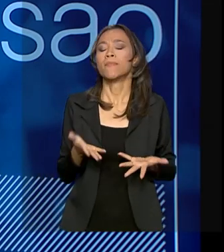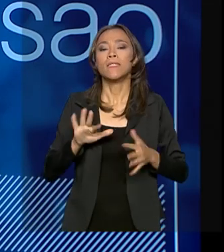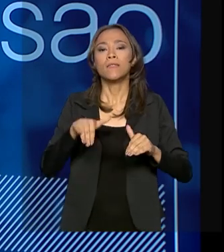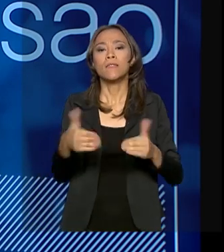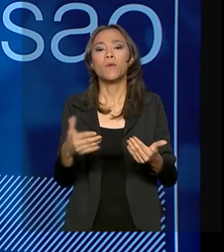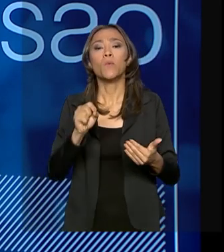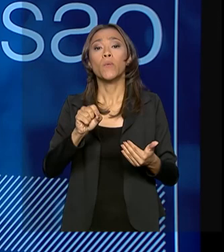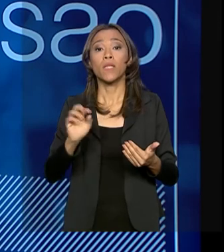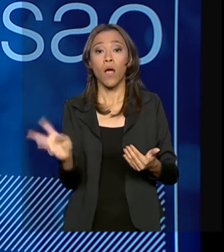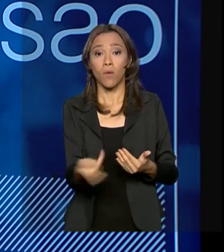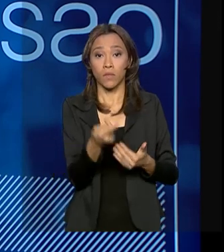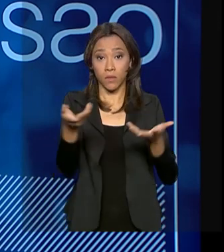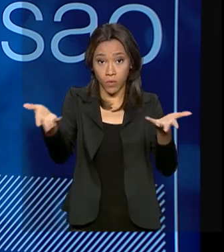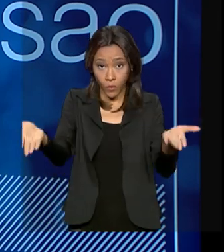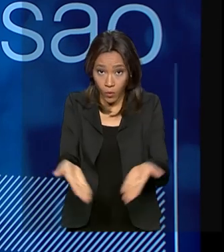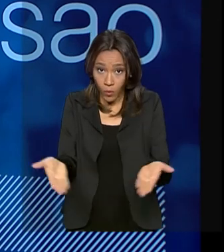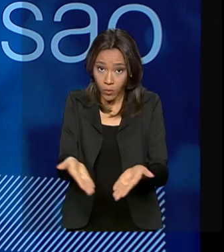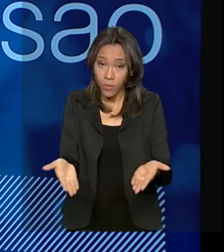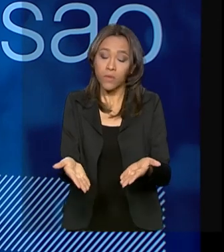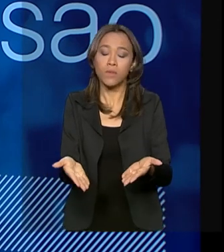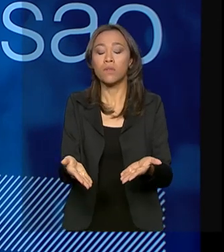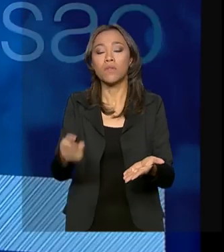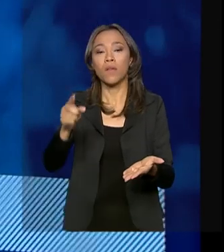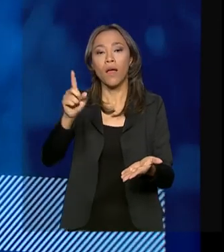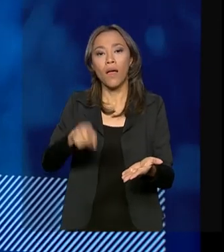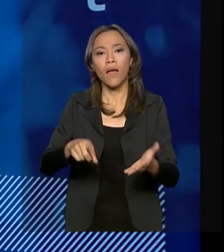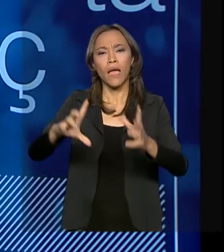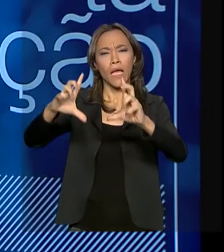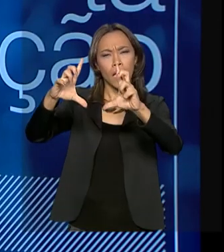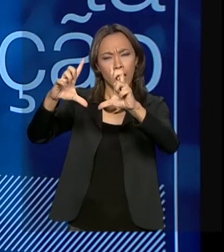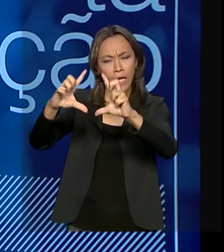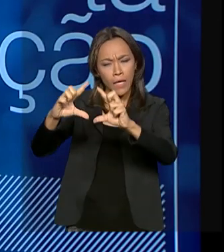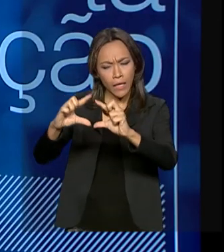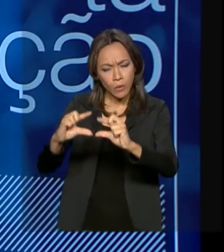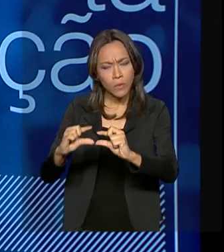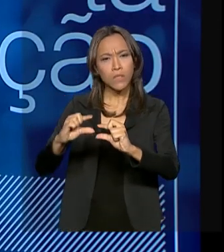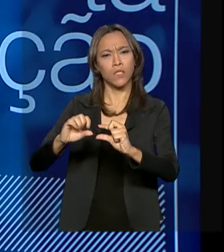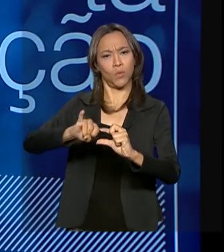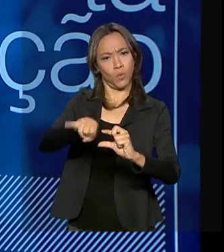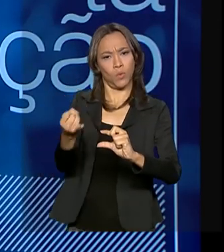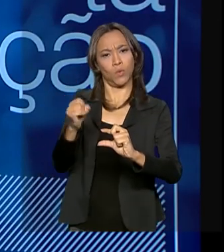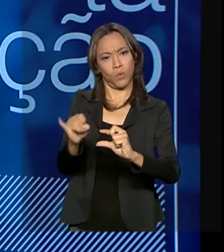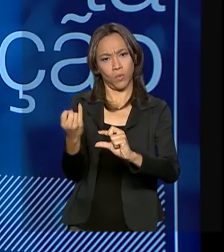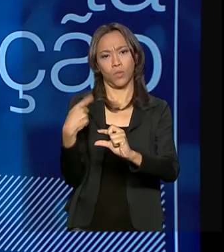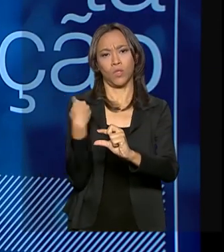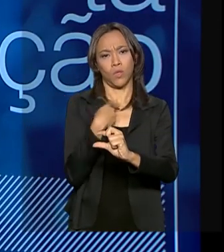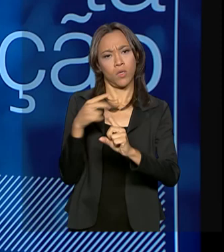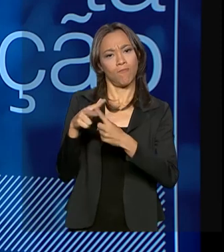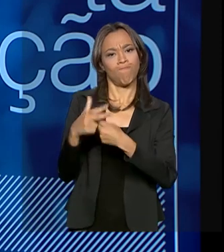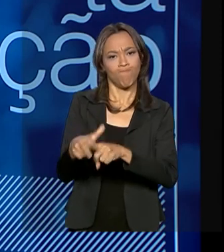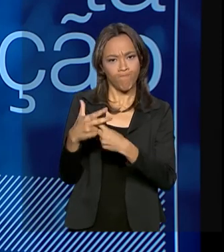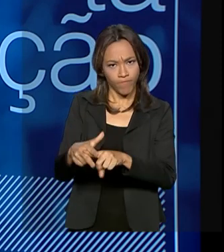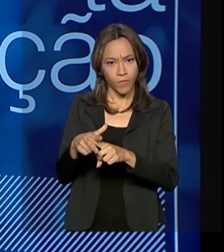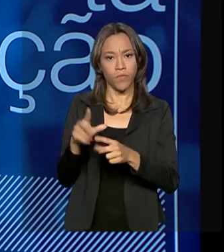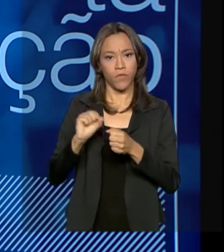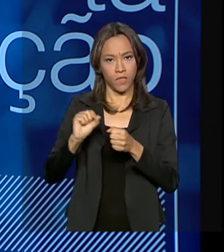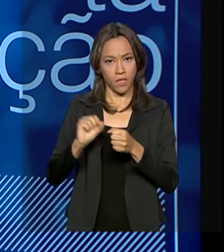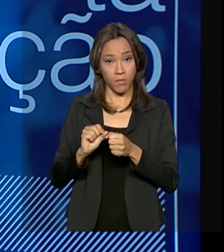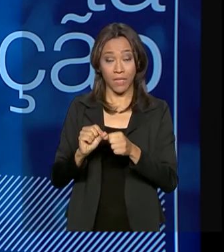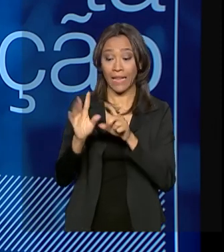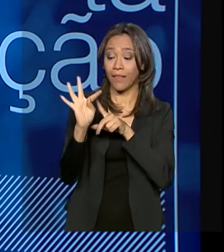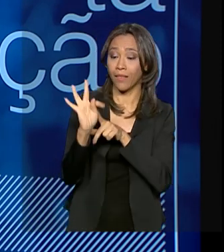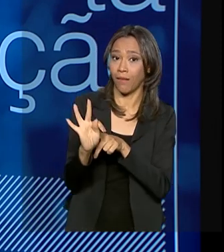está acontecendo hoje é, a partir das reduções de taxa de juros que nós fizemos em TR